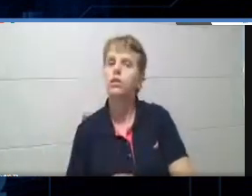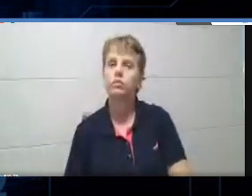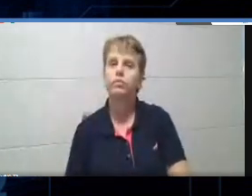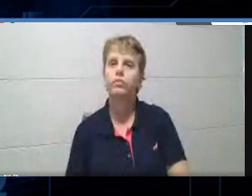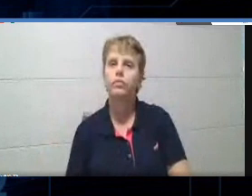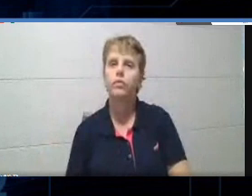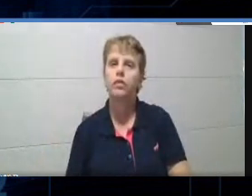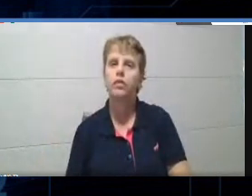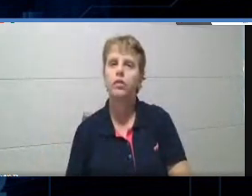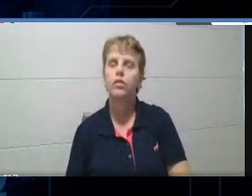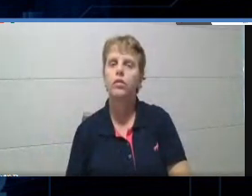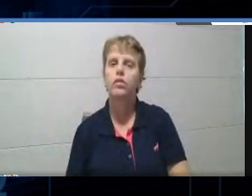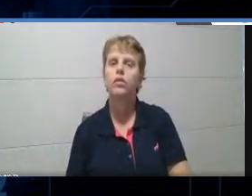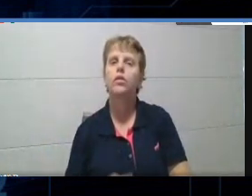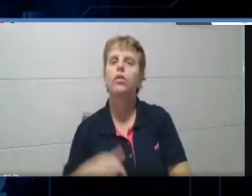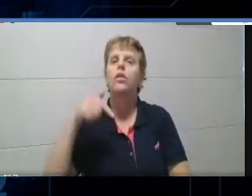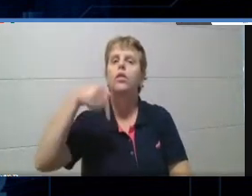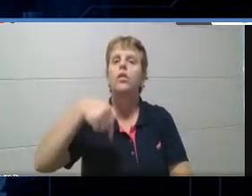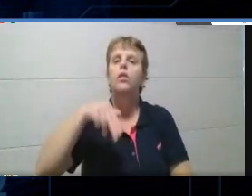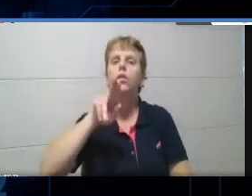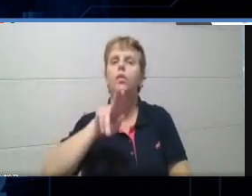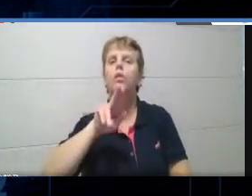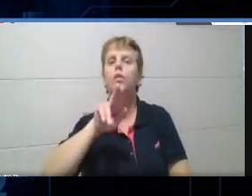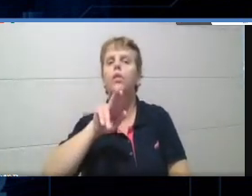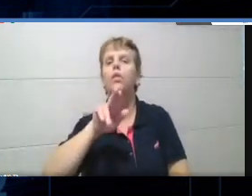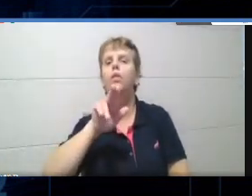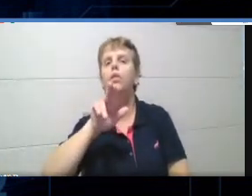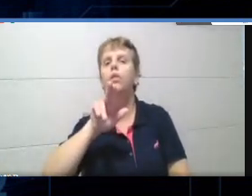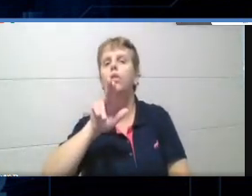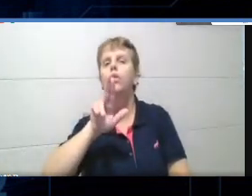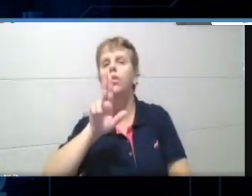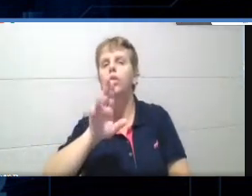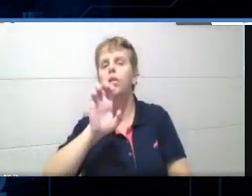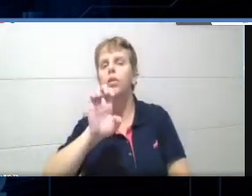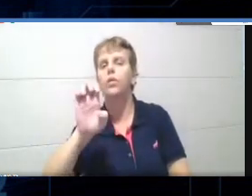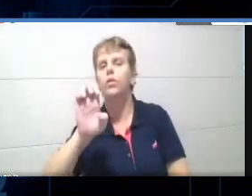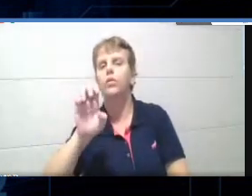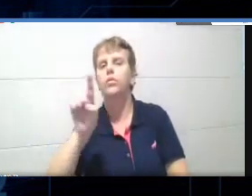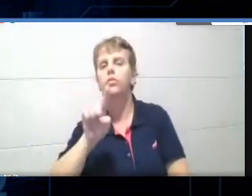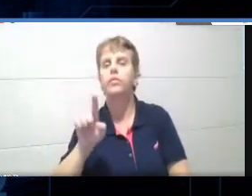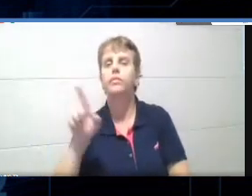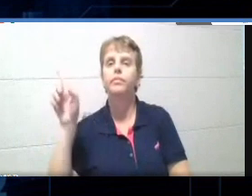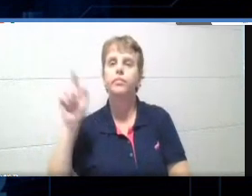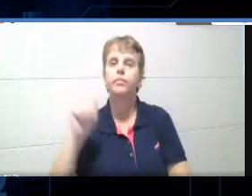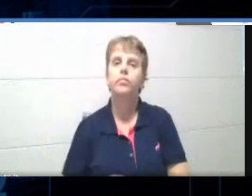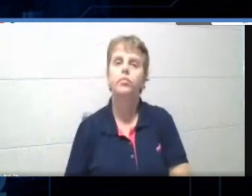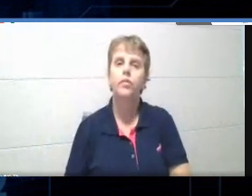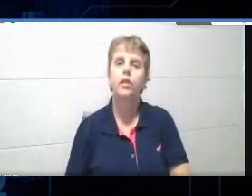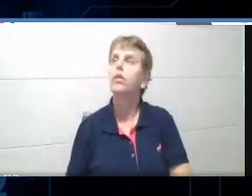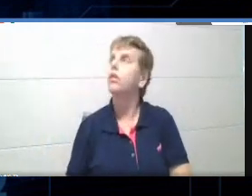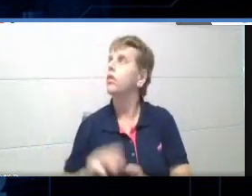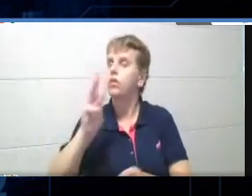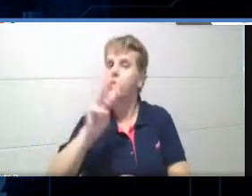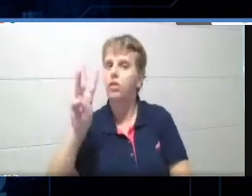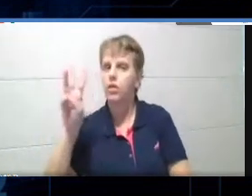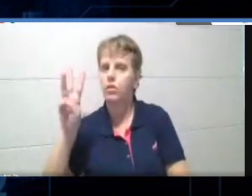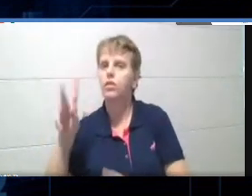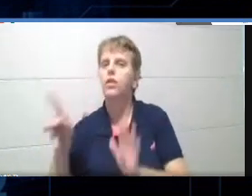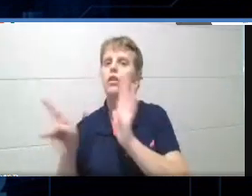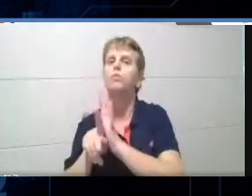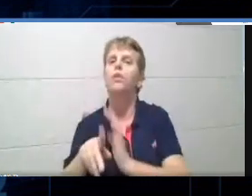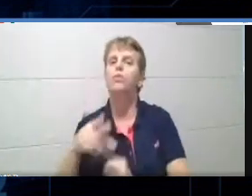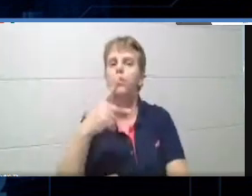dois Zs do final. E esse aqui é o site, tá? Essa aqui é a logo do aplicativo, da